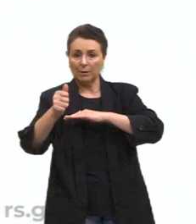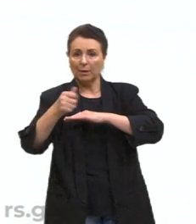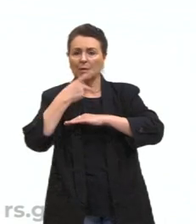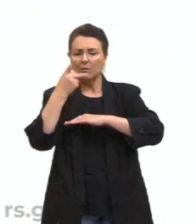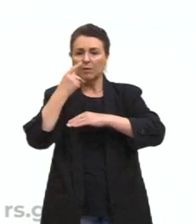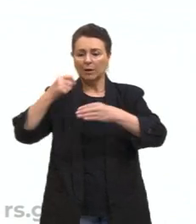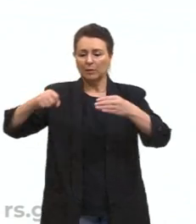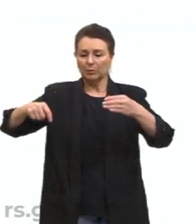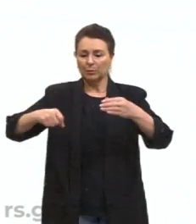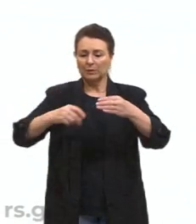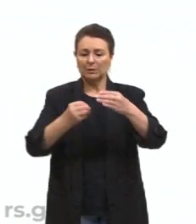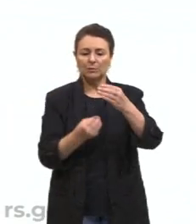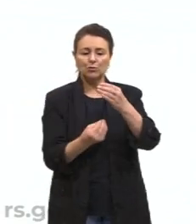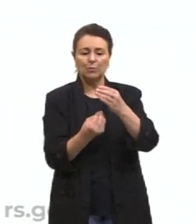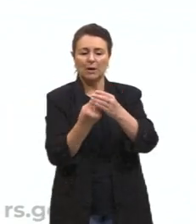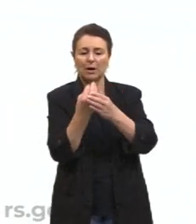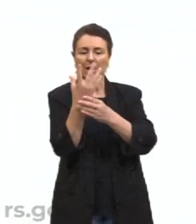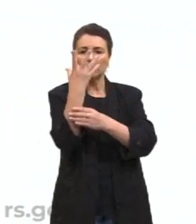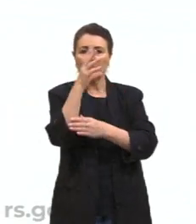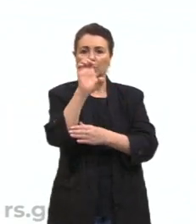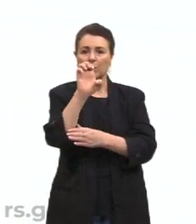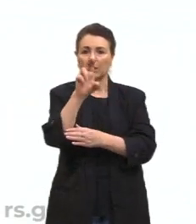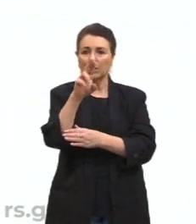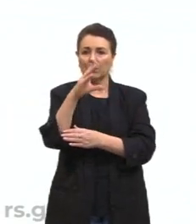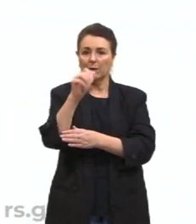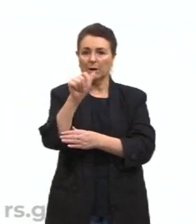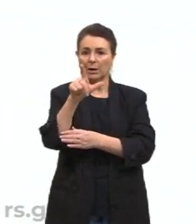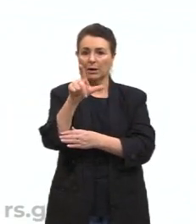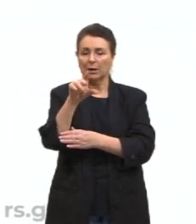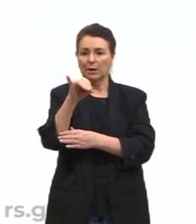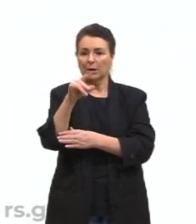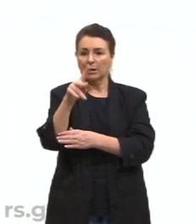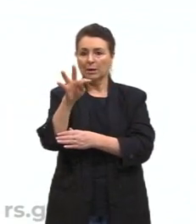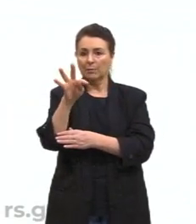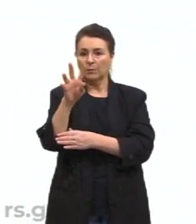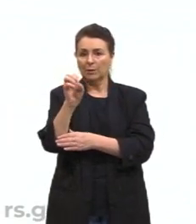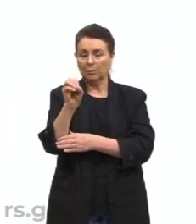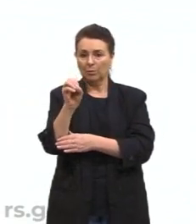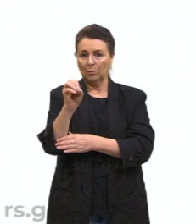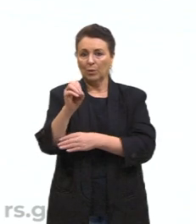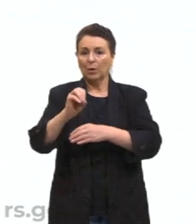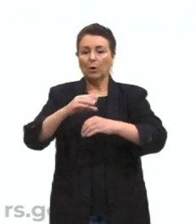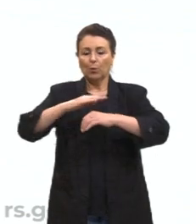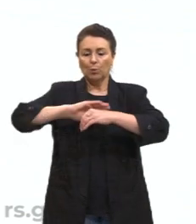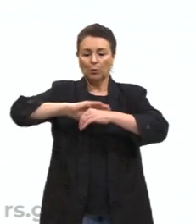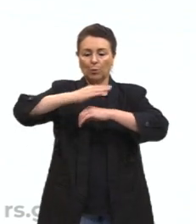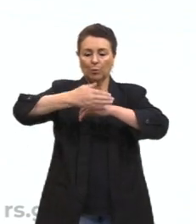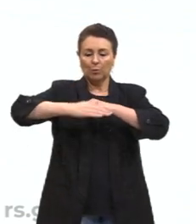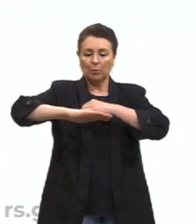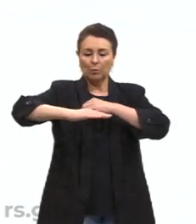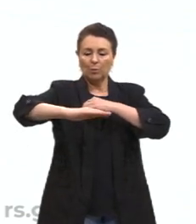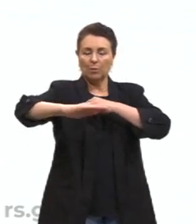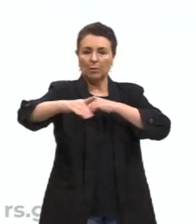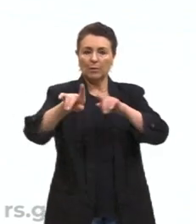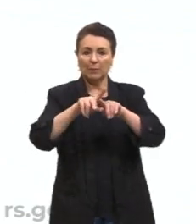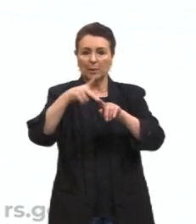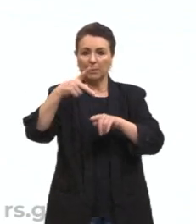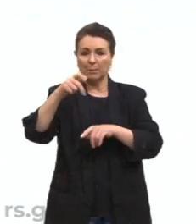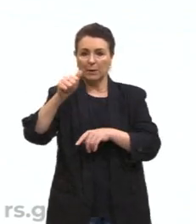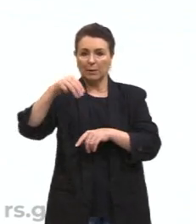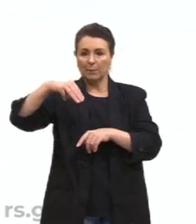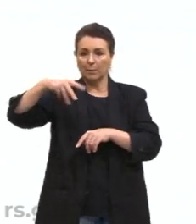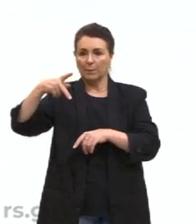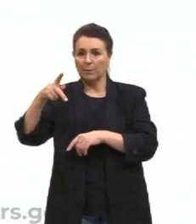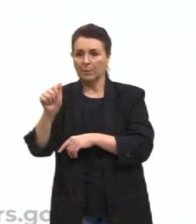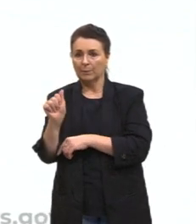plantio de eucalipto. Sim, é, a monocultura. Pampa também tem algumas áreas que sofrem esse risco de desertificação. Não diria nem desertificação, é a